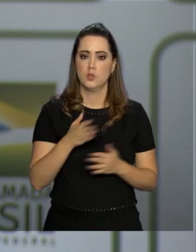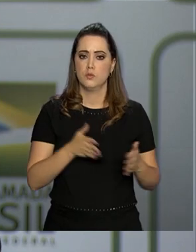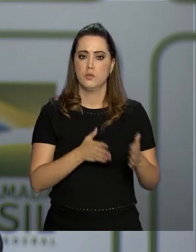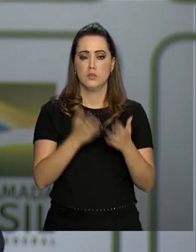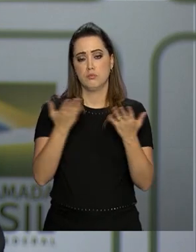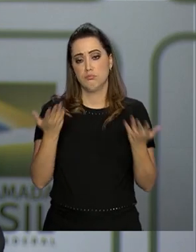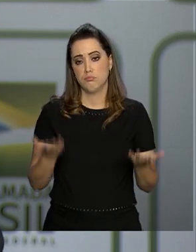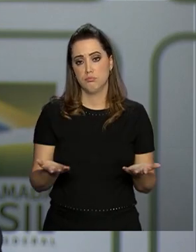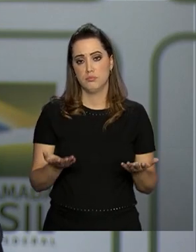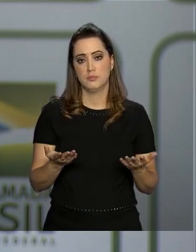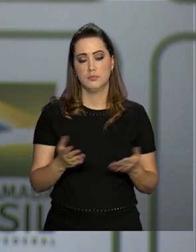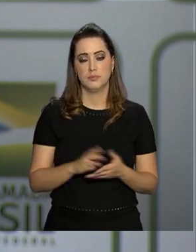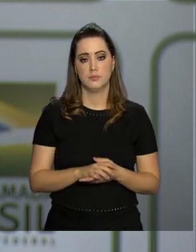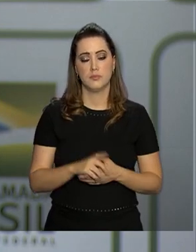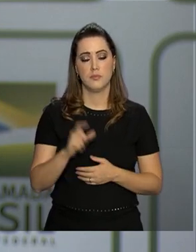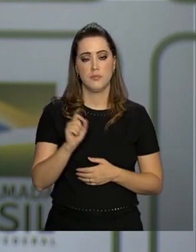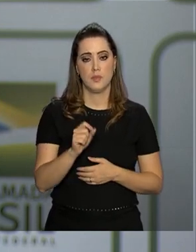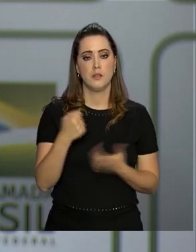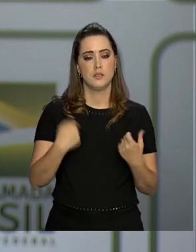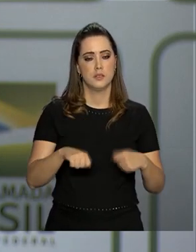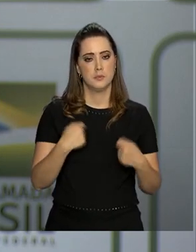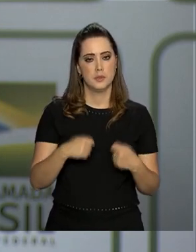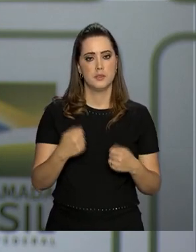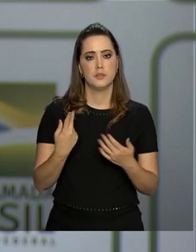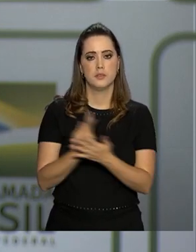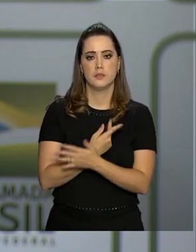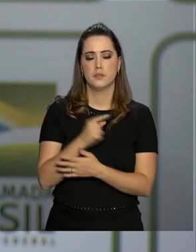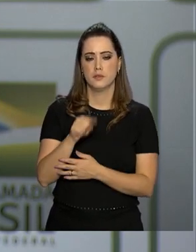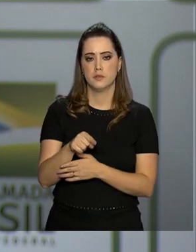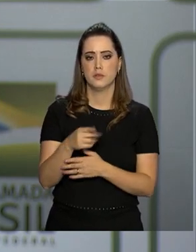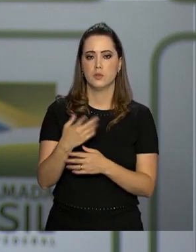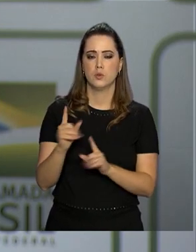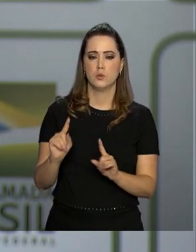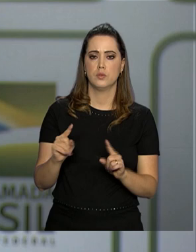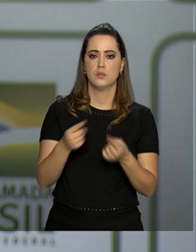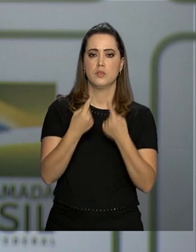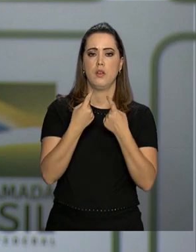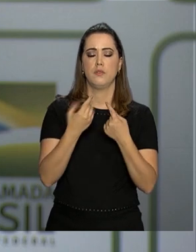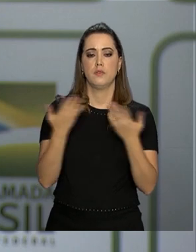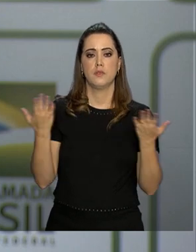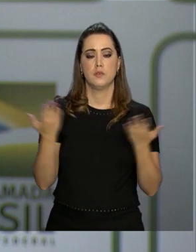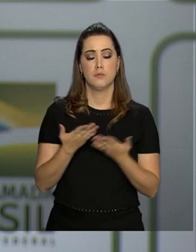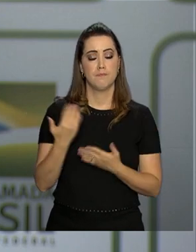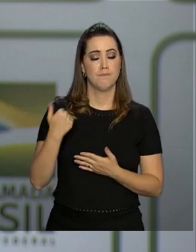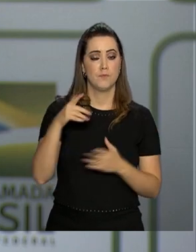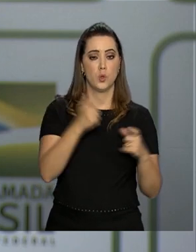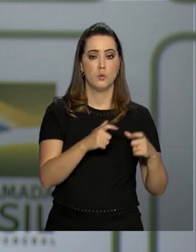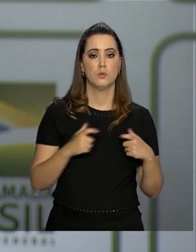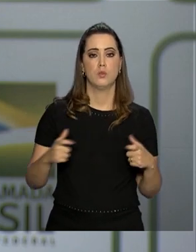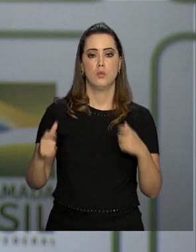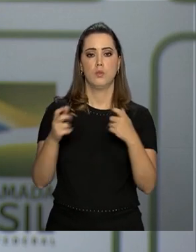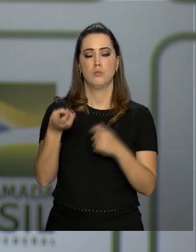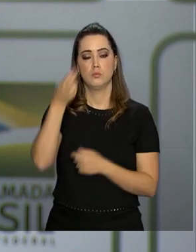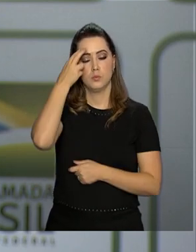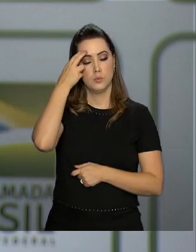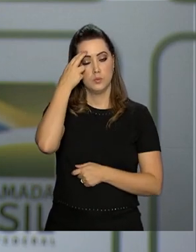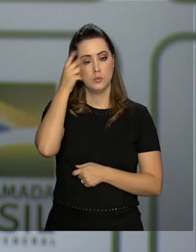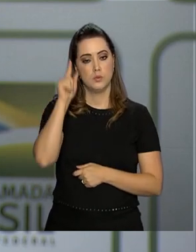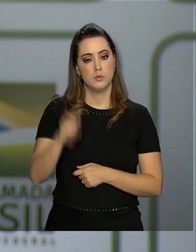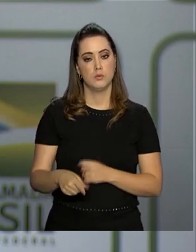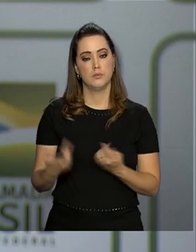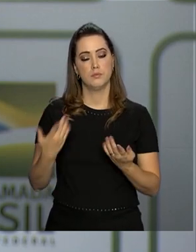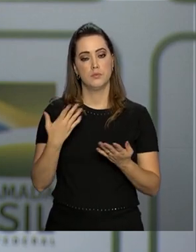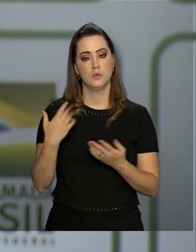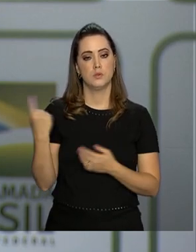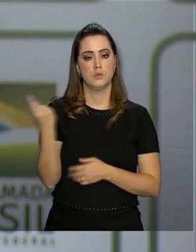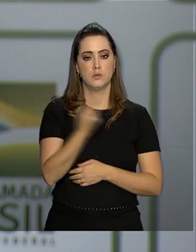caminho que tem feito com que o desafio seja regional, cultural e